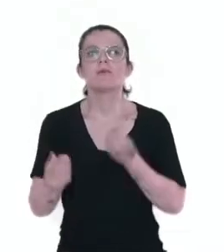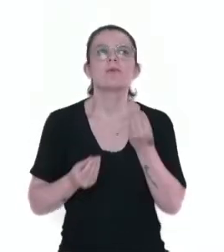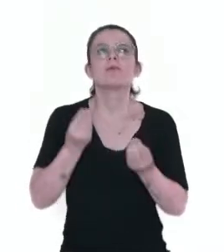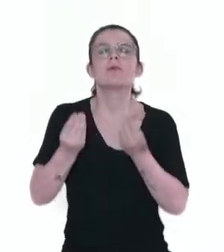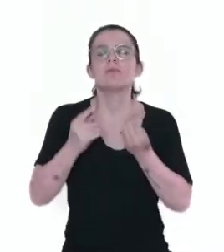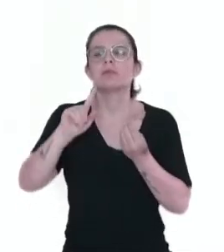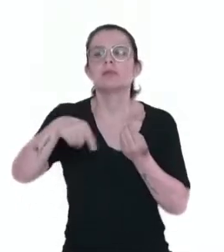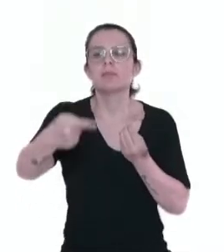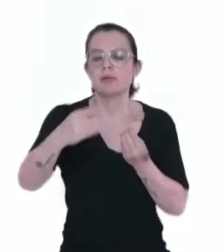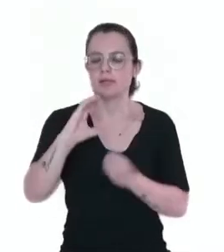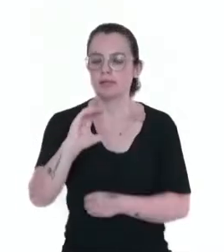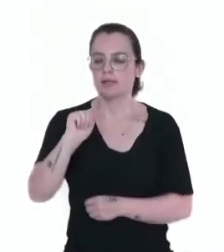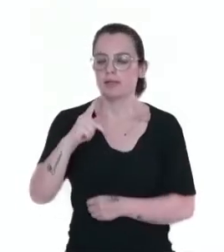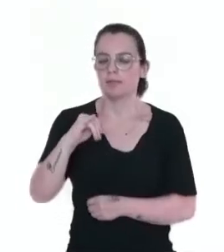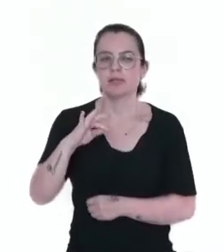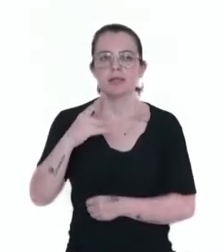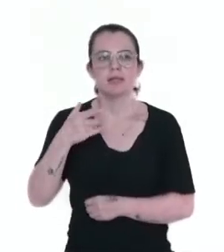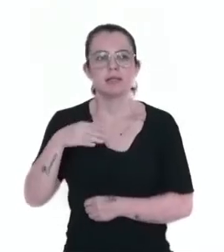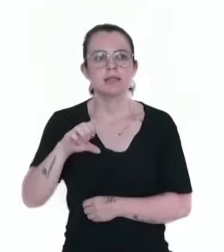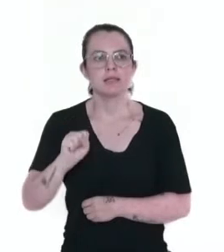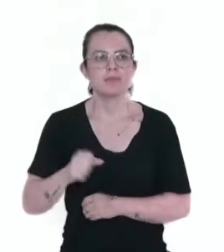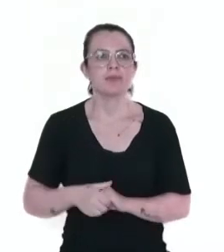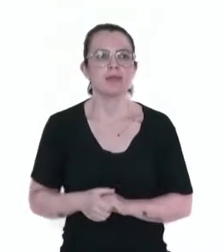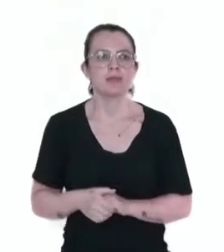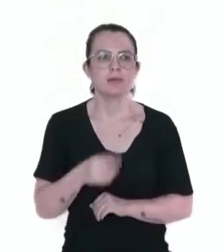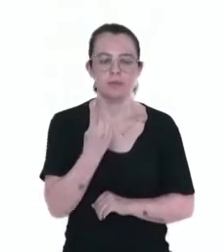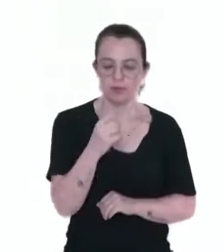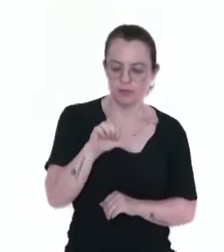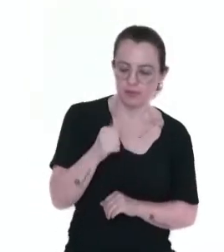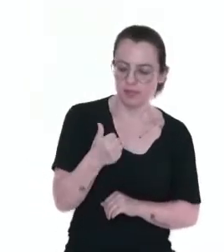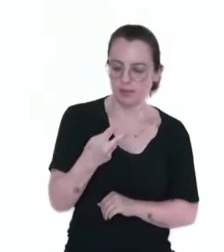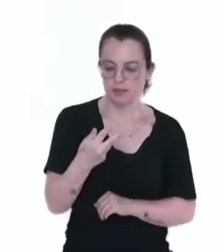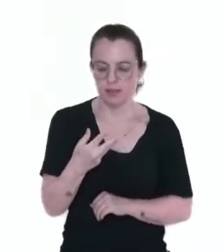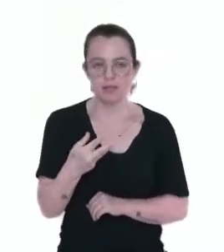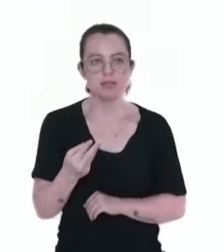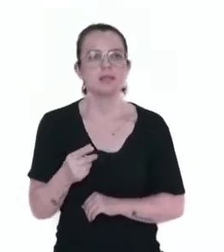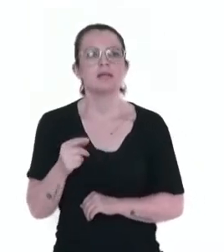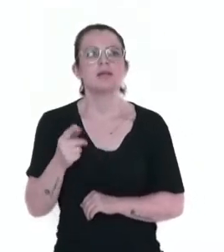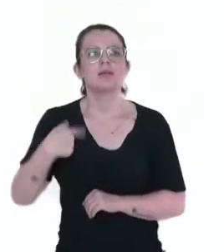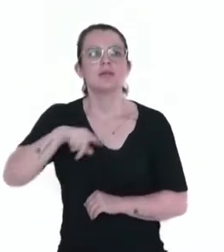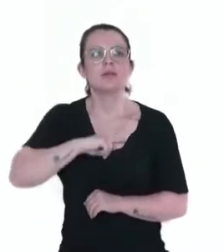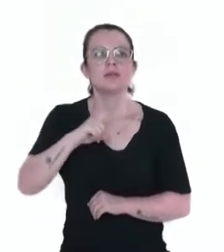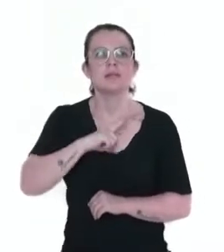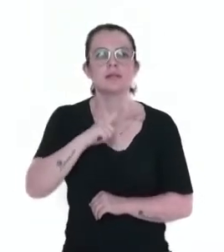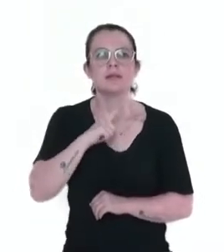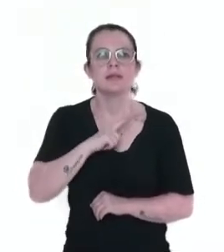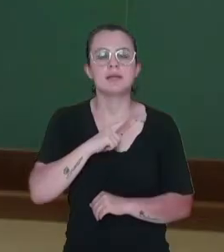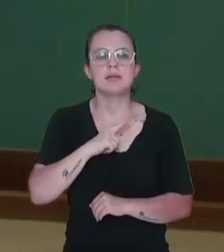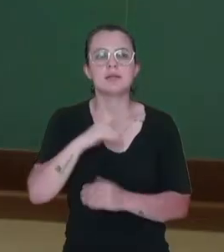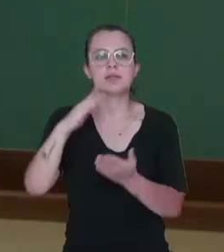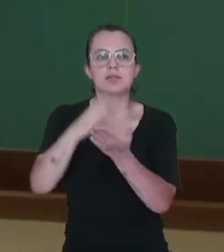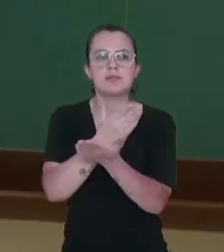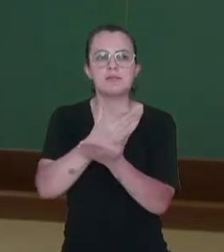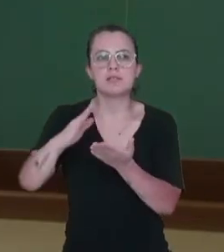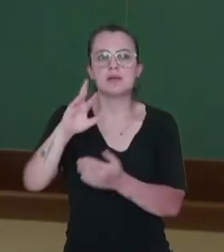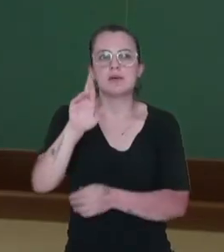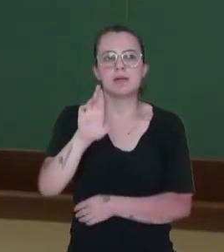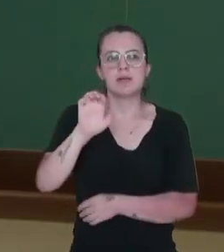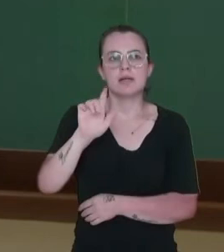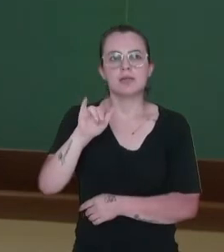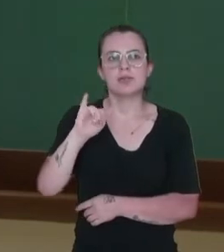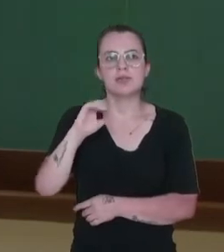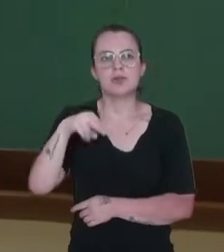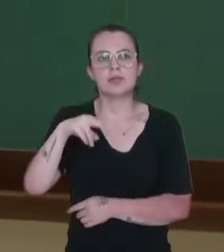capitanias, né? Então, em 1913, já mais tarde, a gente vai ter a divisão regional do Brasil, que